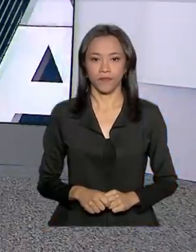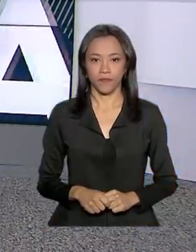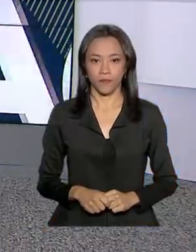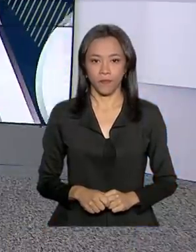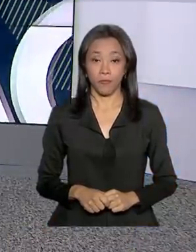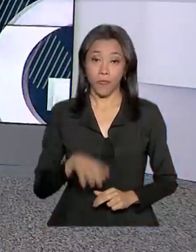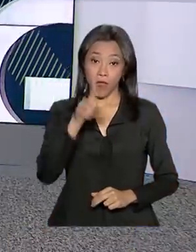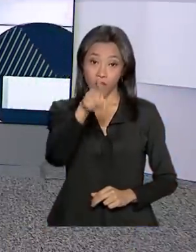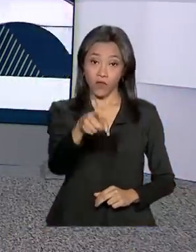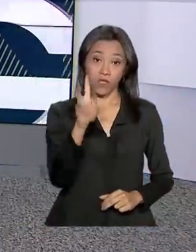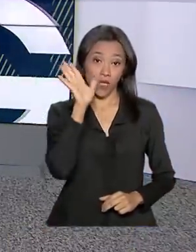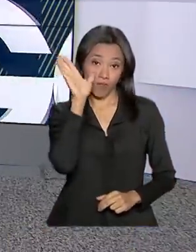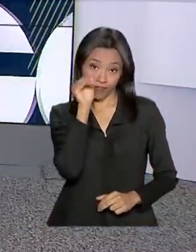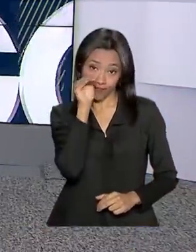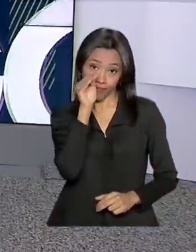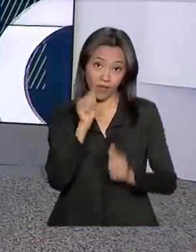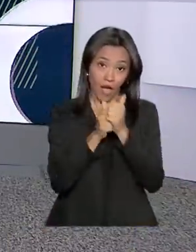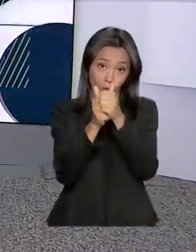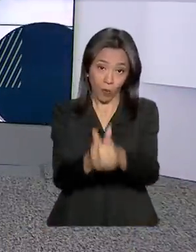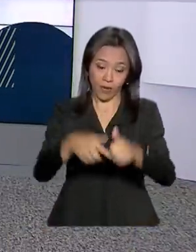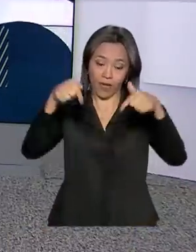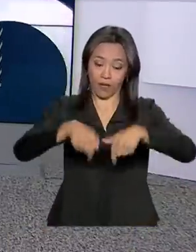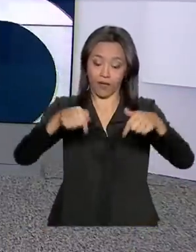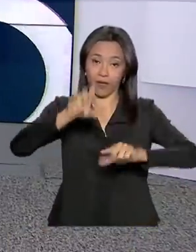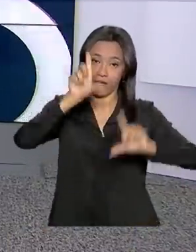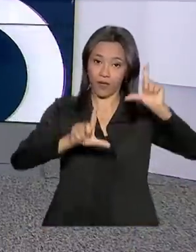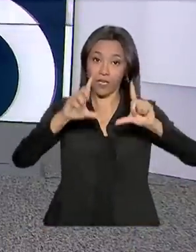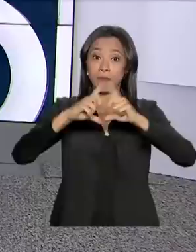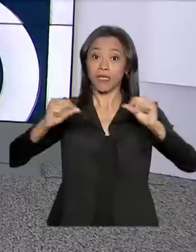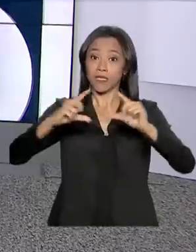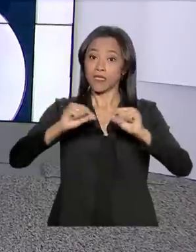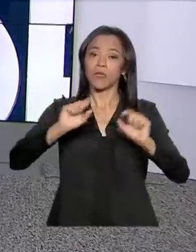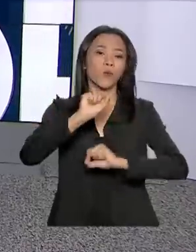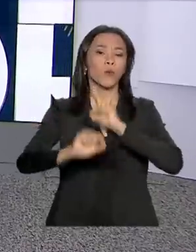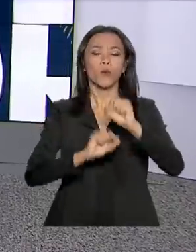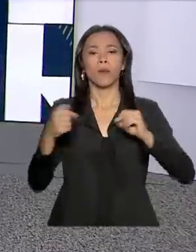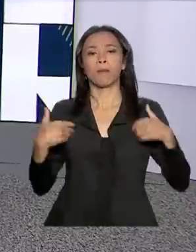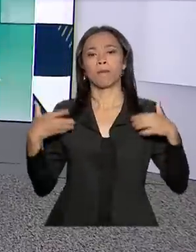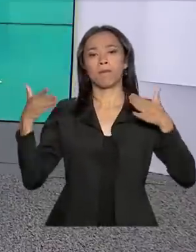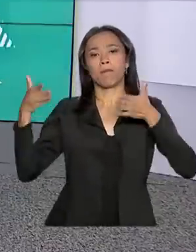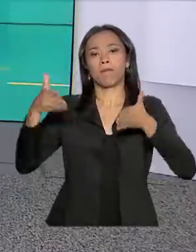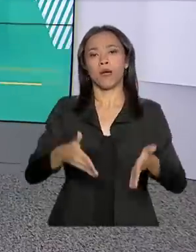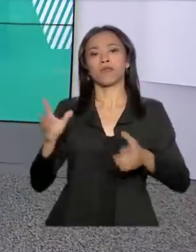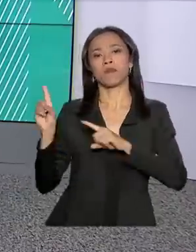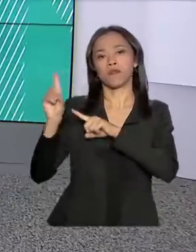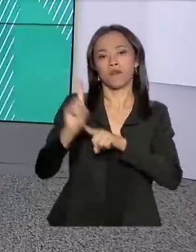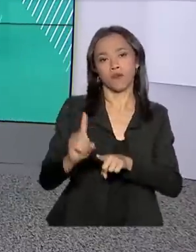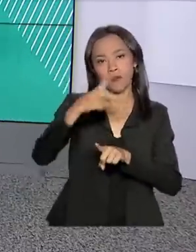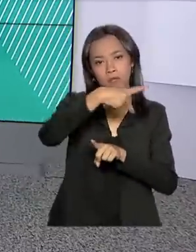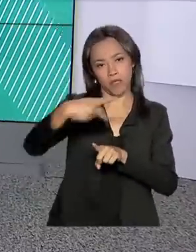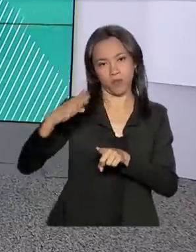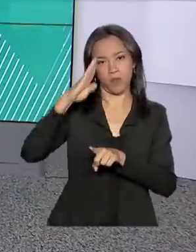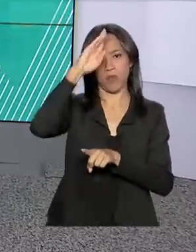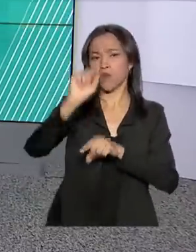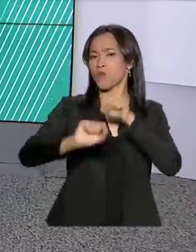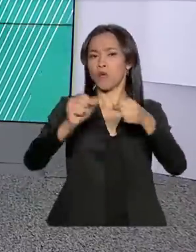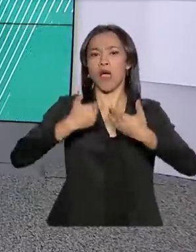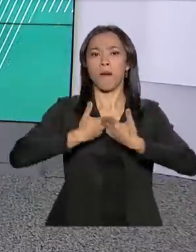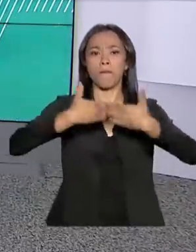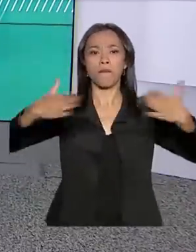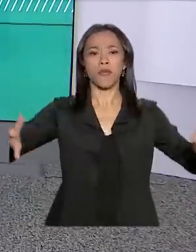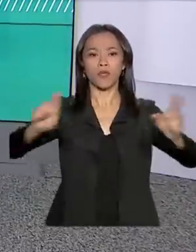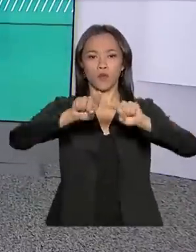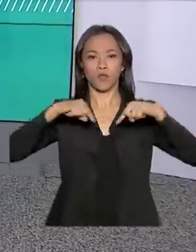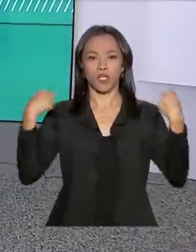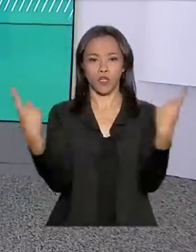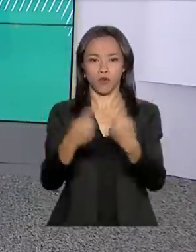Você acaba de acompanhar ao vivo de Brasília a participação do presidente Jair Bolsonaro na abertura da reunião